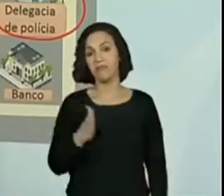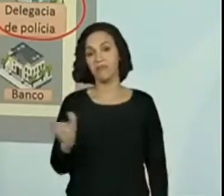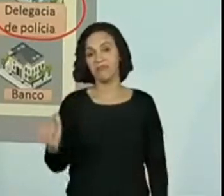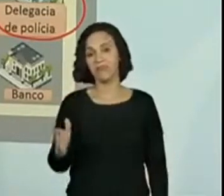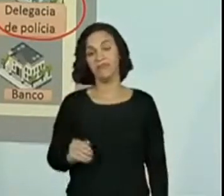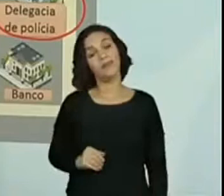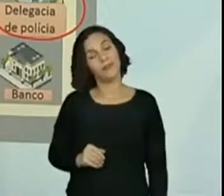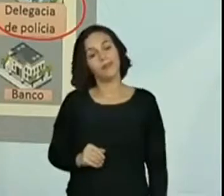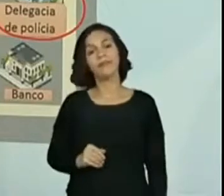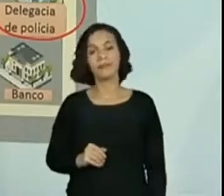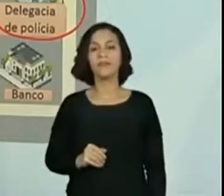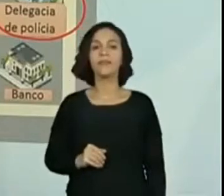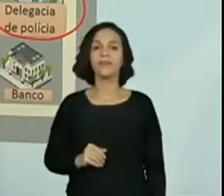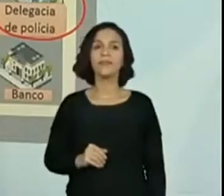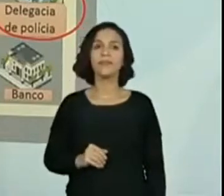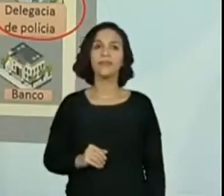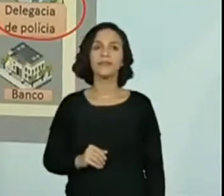bem.